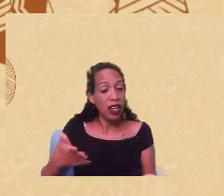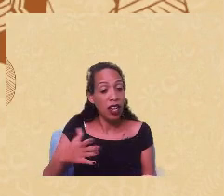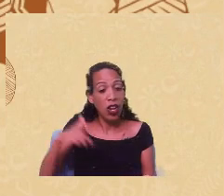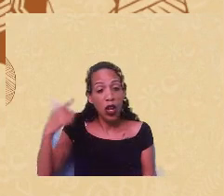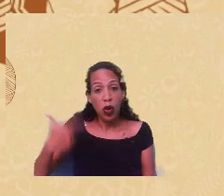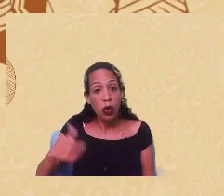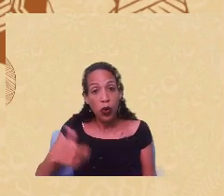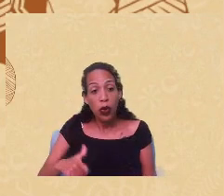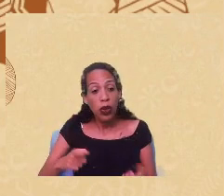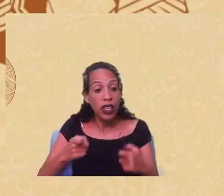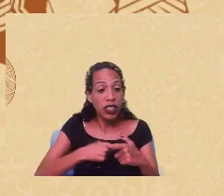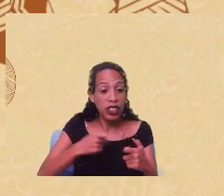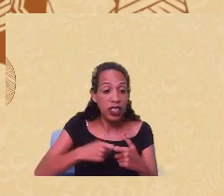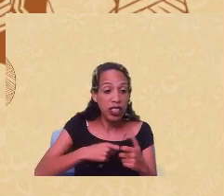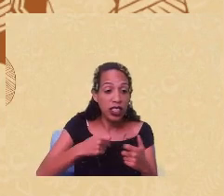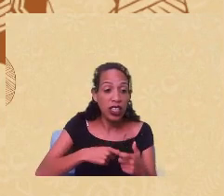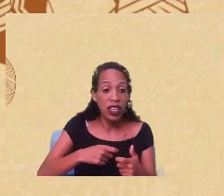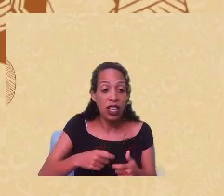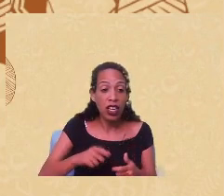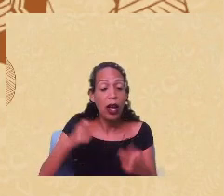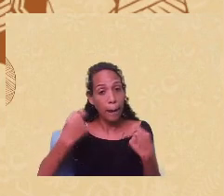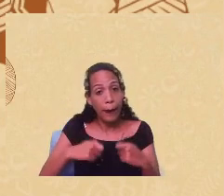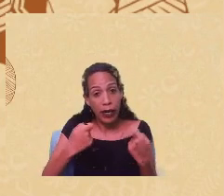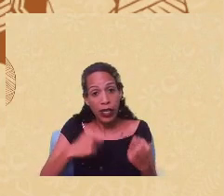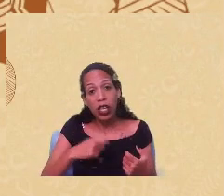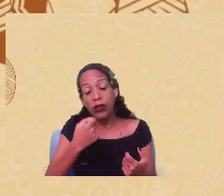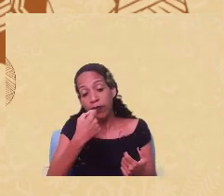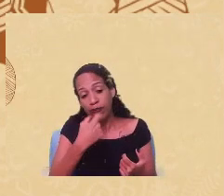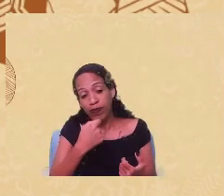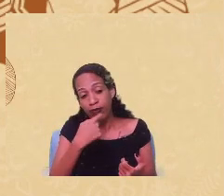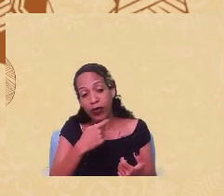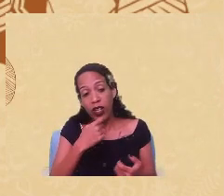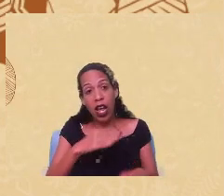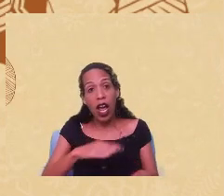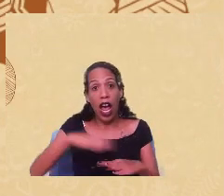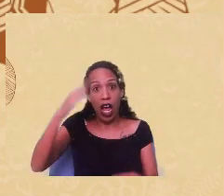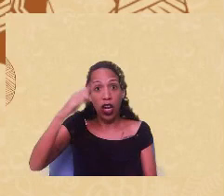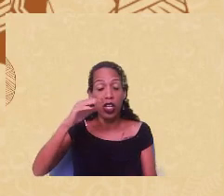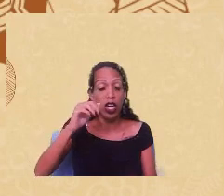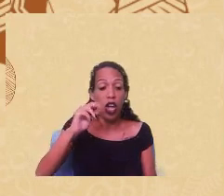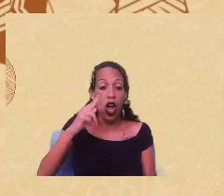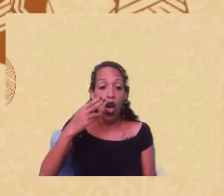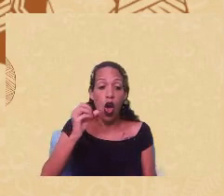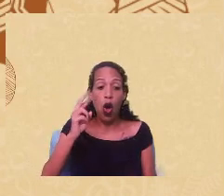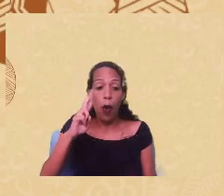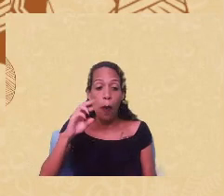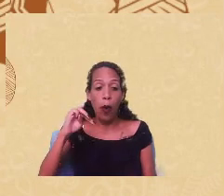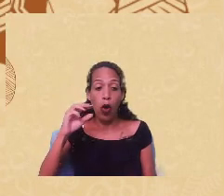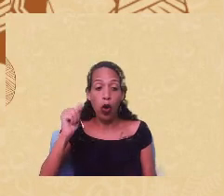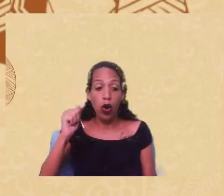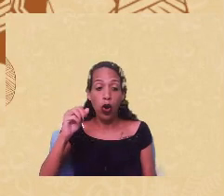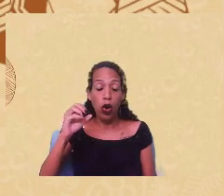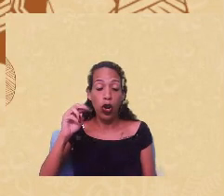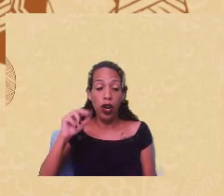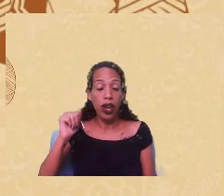sexual ativa, ela faz uso de contraceptivo com alta carga hormonal para resolver um problema que muitas vezes não é